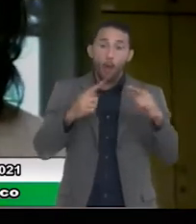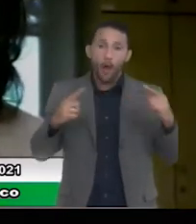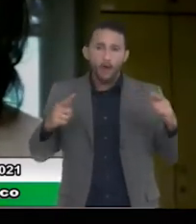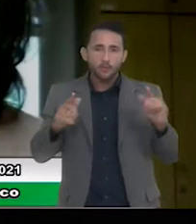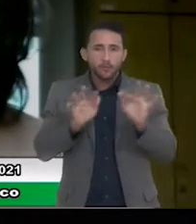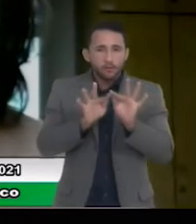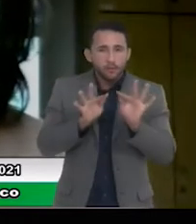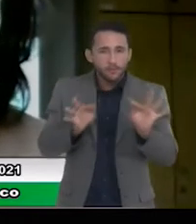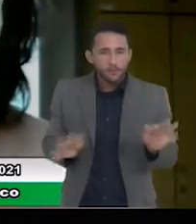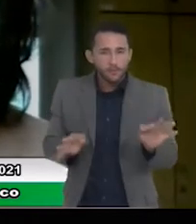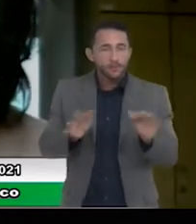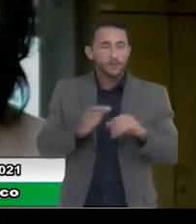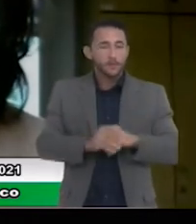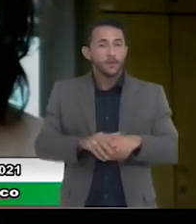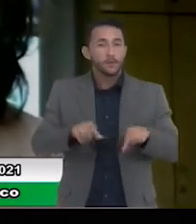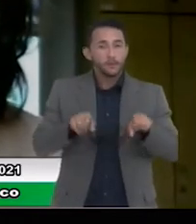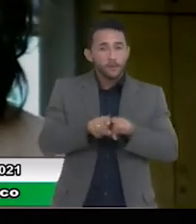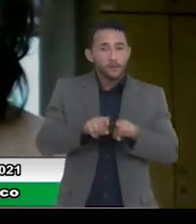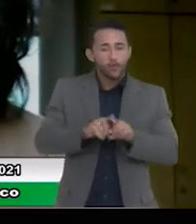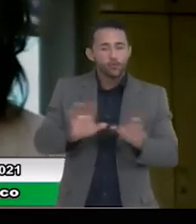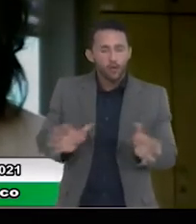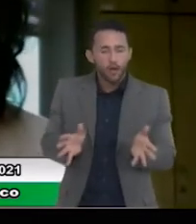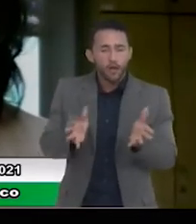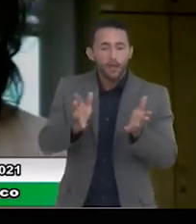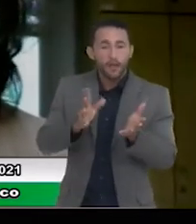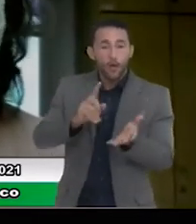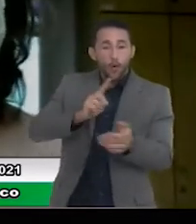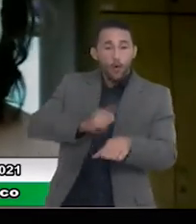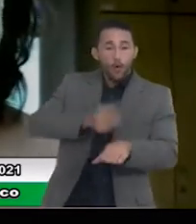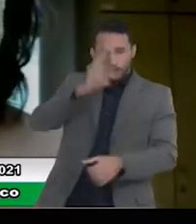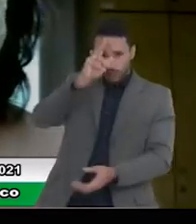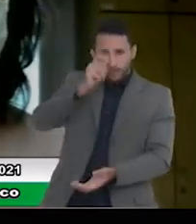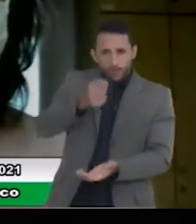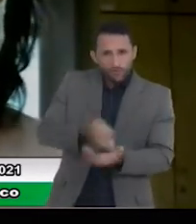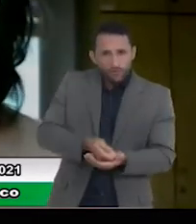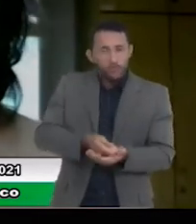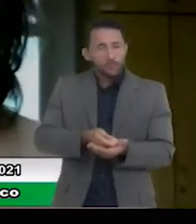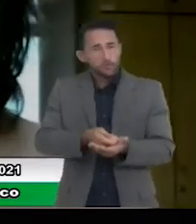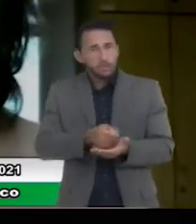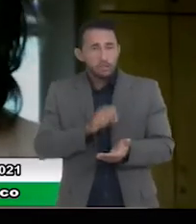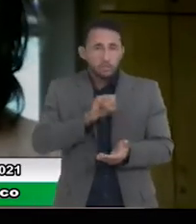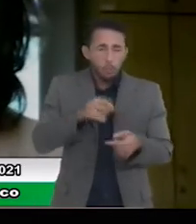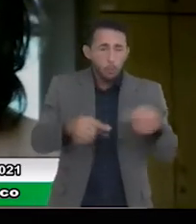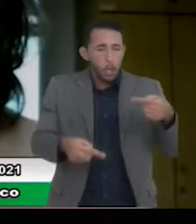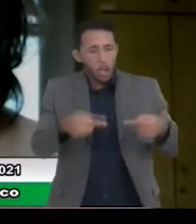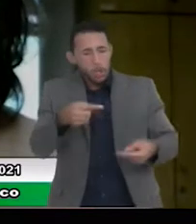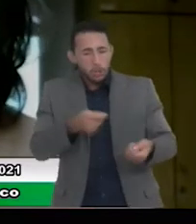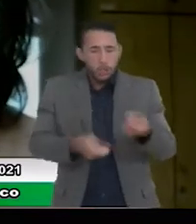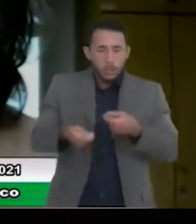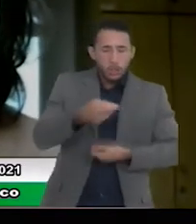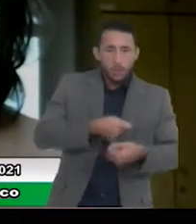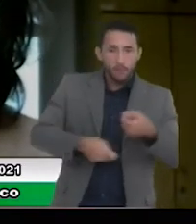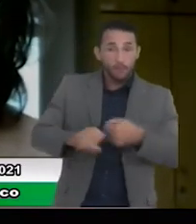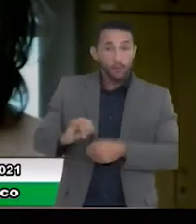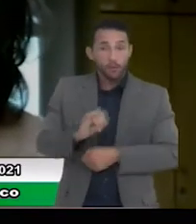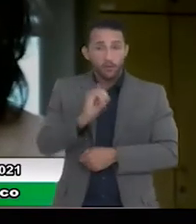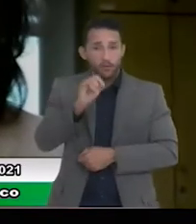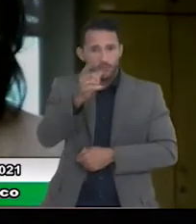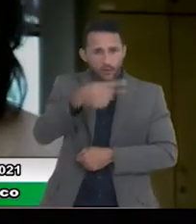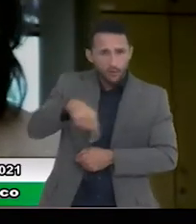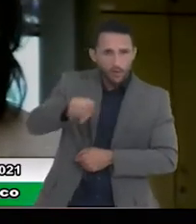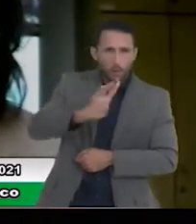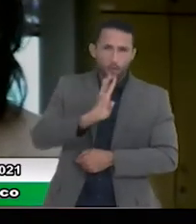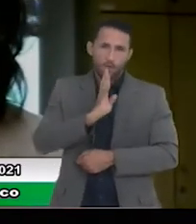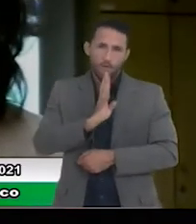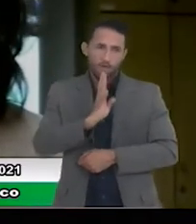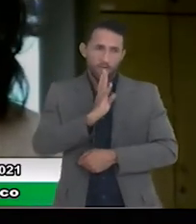questões orçamentárias, porque é ali onde estão todas as decisões, políticas, gerenciais, administrativas, é muito importante que todo mundo conheça essa legislação, a